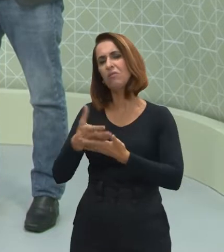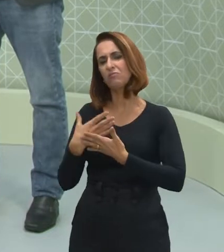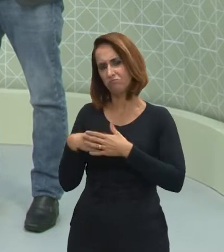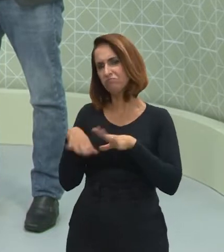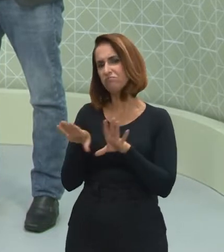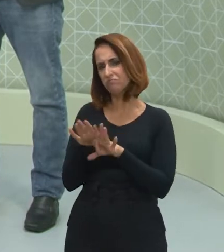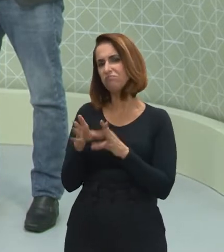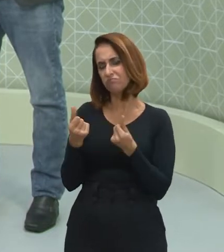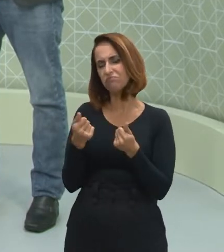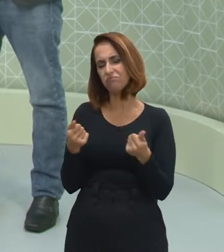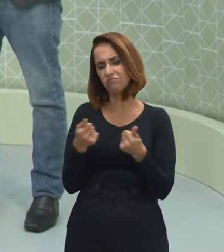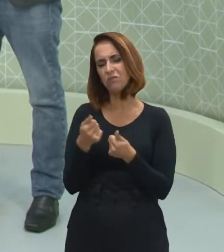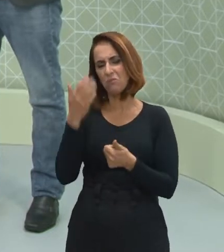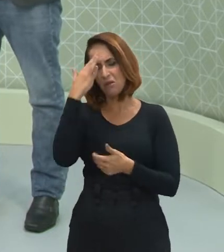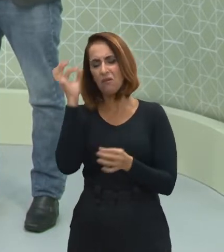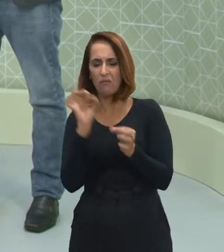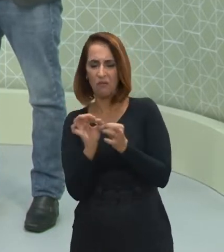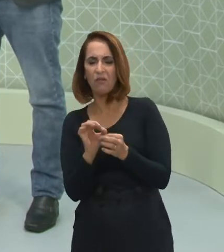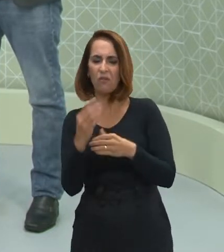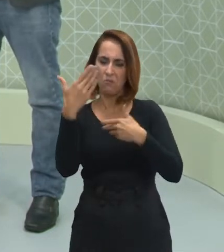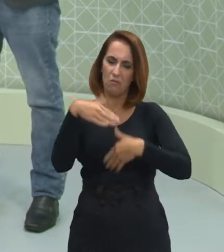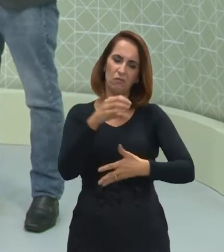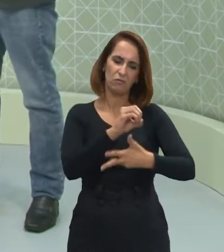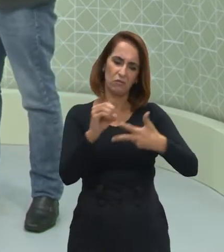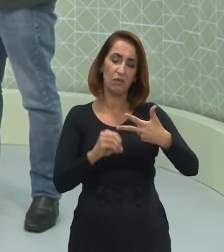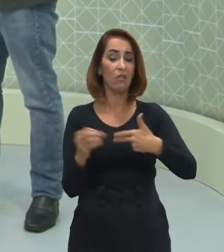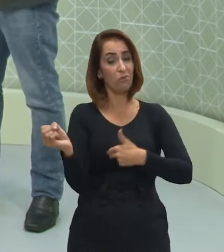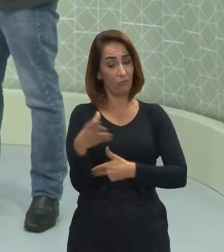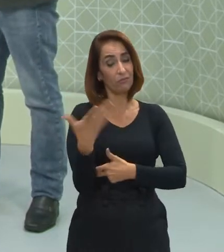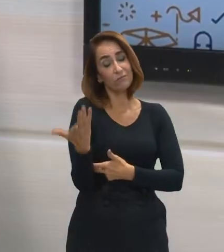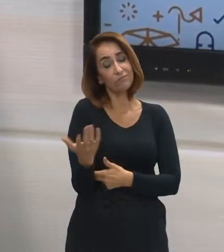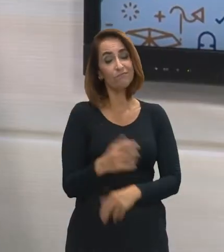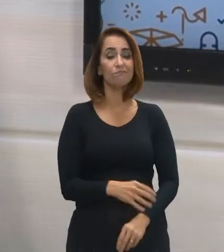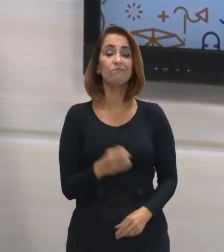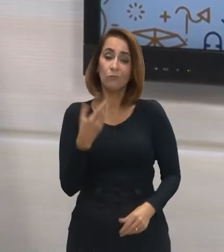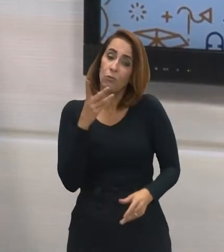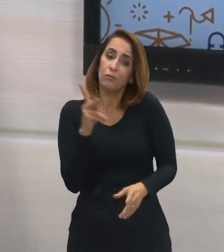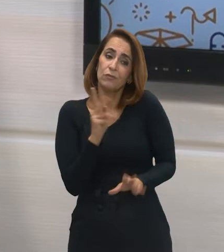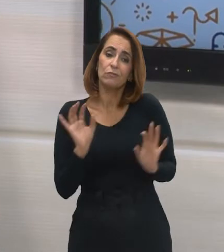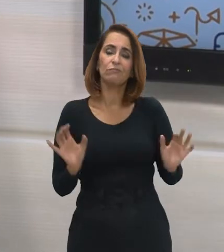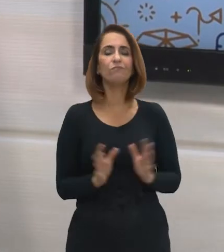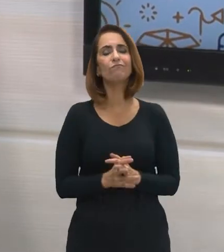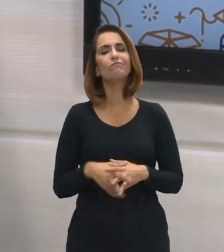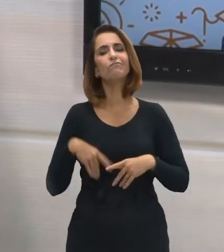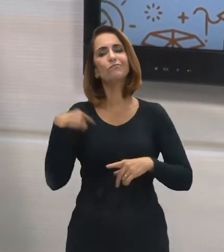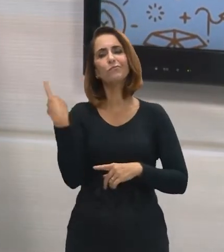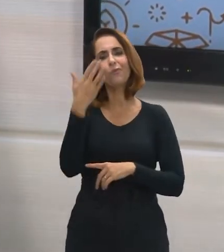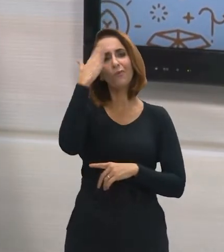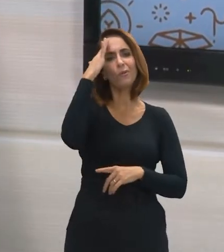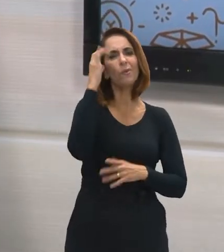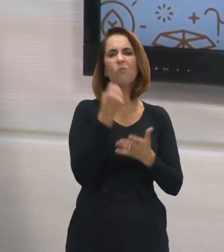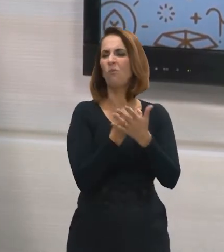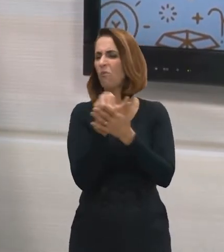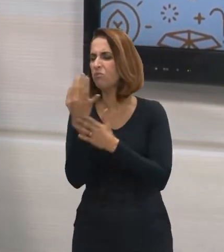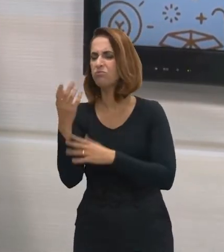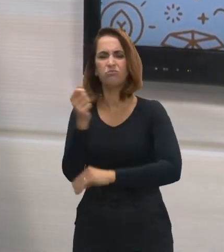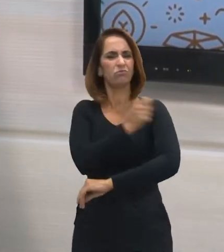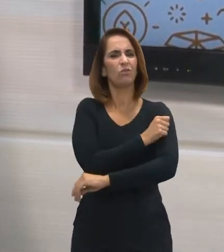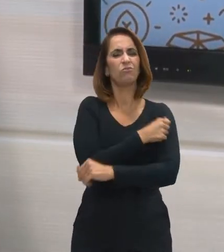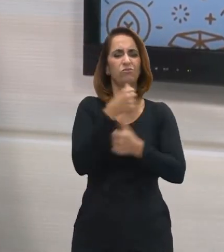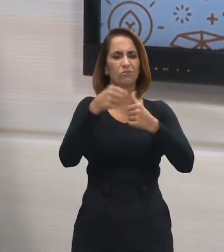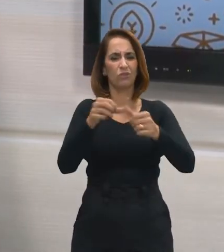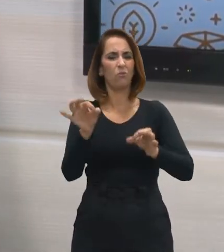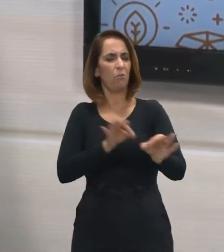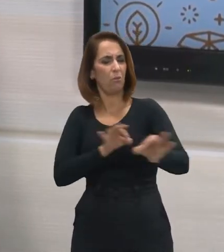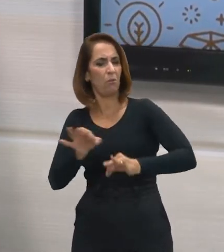vocês, estudantes, a realizarem a prova do Enem. Muito bom, professor. E nós sabemos que muitos alunos que estão se